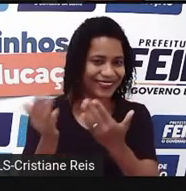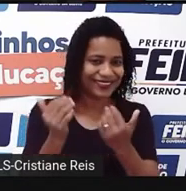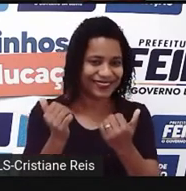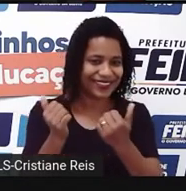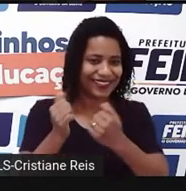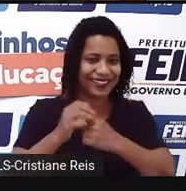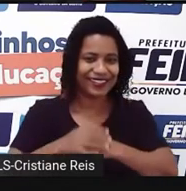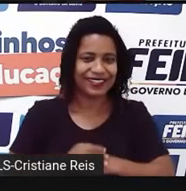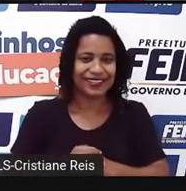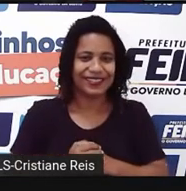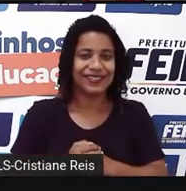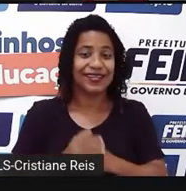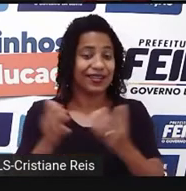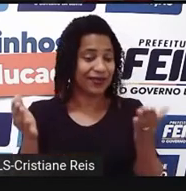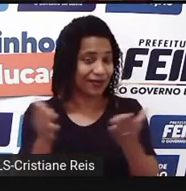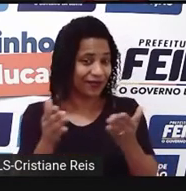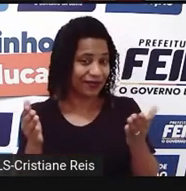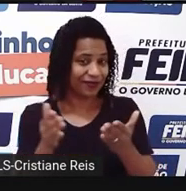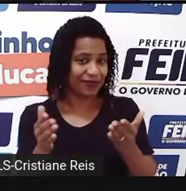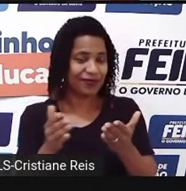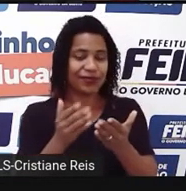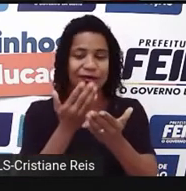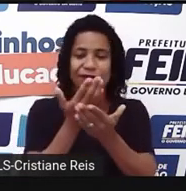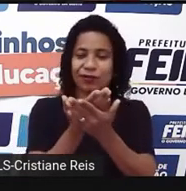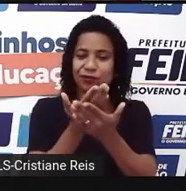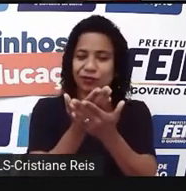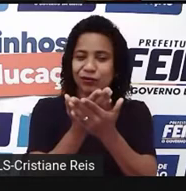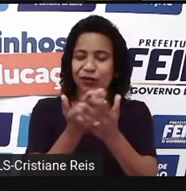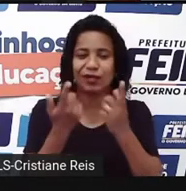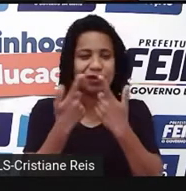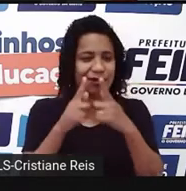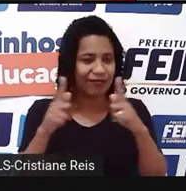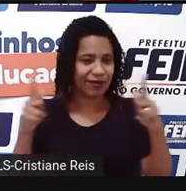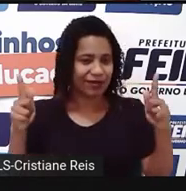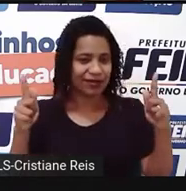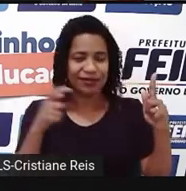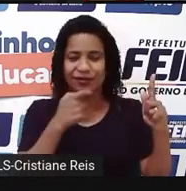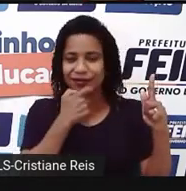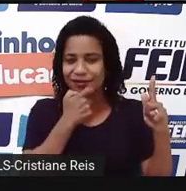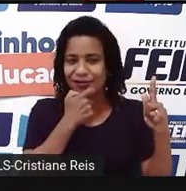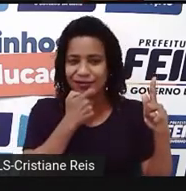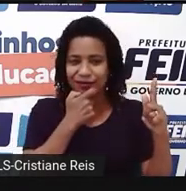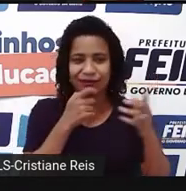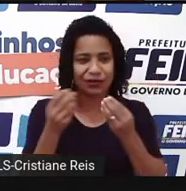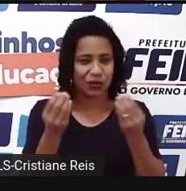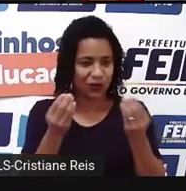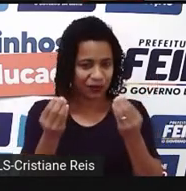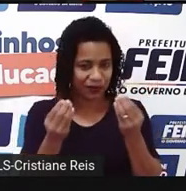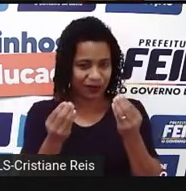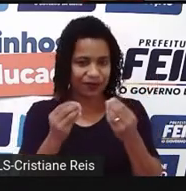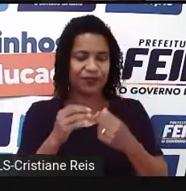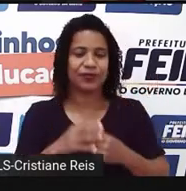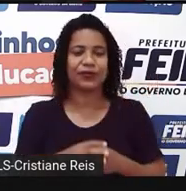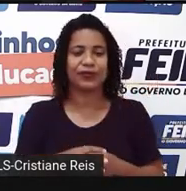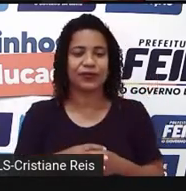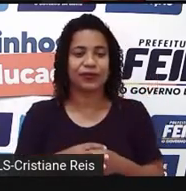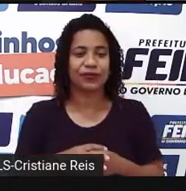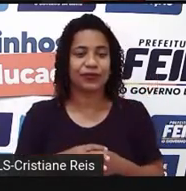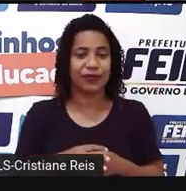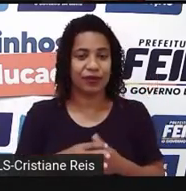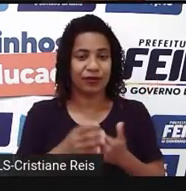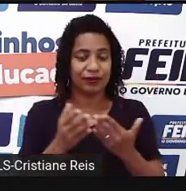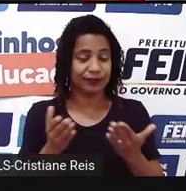isso nós vamos explorar aqui um aspecto da gramática da língua inglesa, que como eu disse antes, para falar de